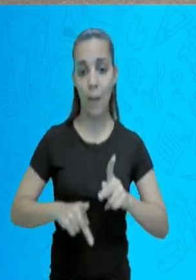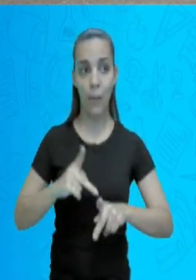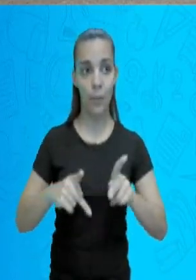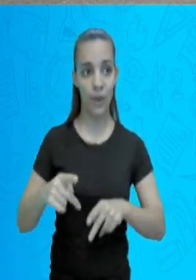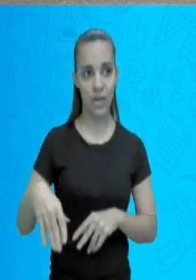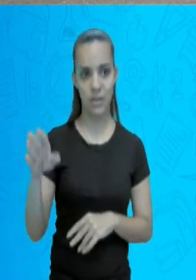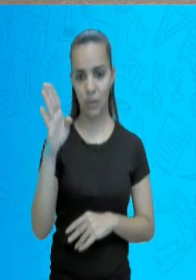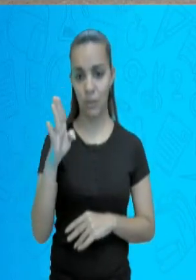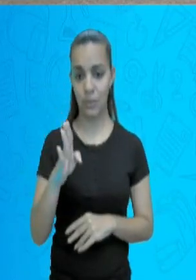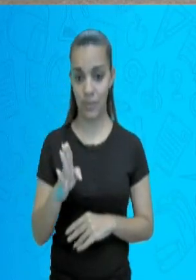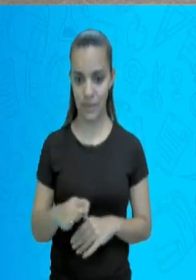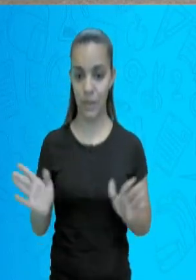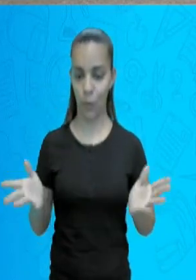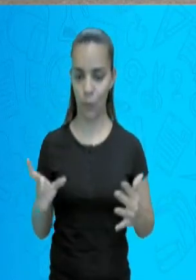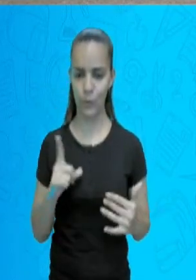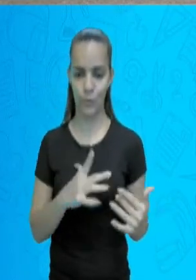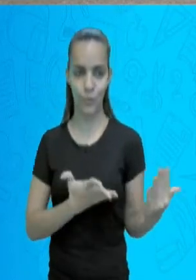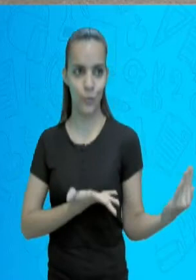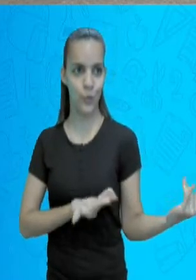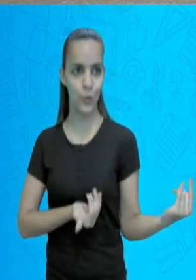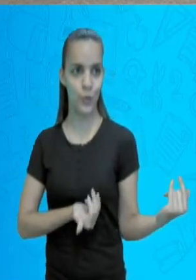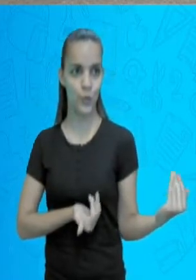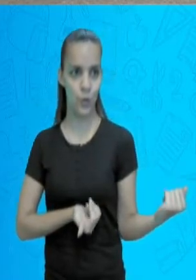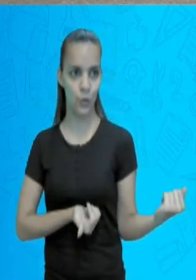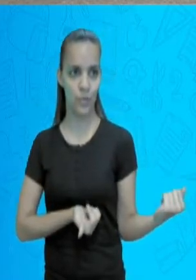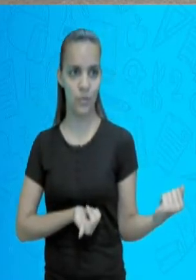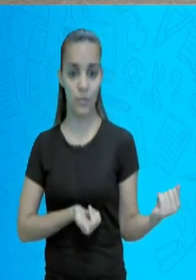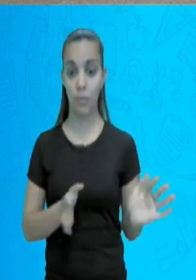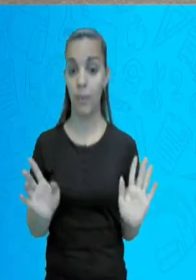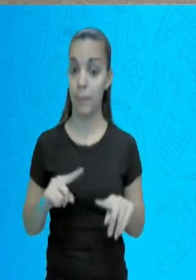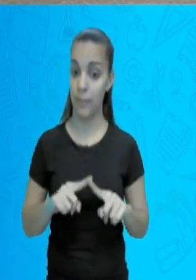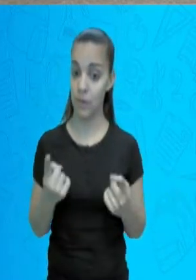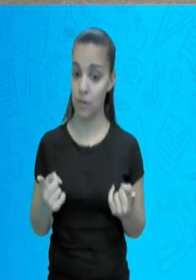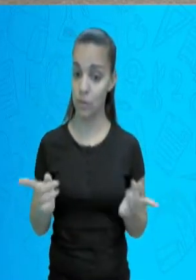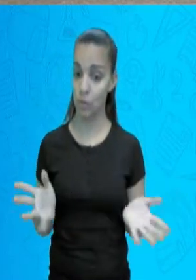jovem. Hoje, ela é adulta.